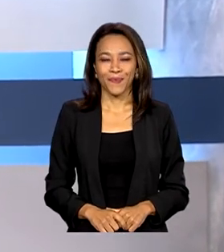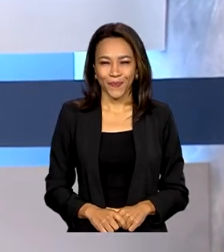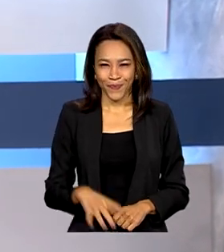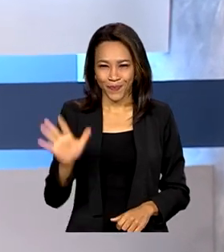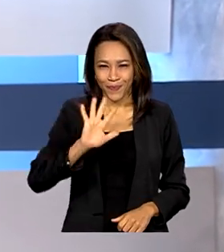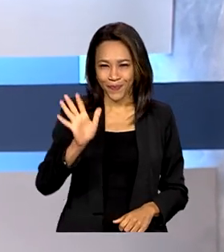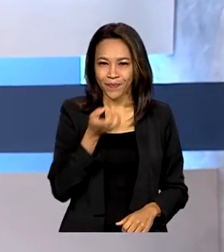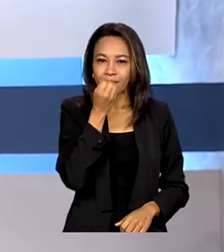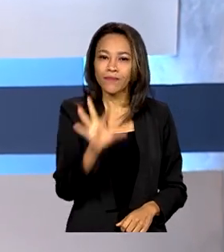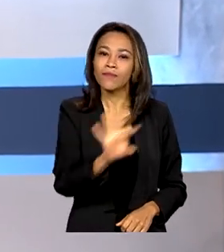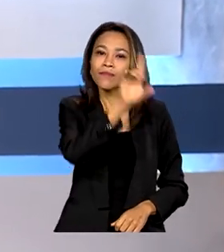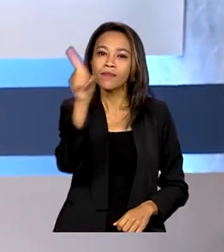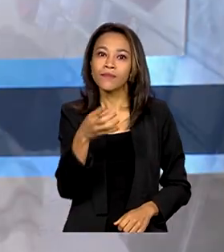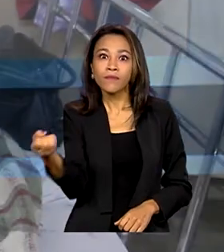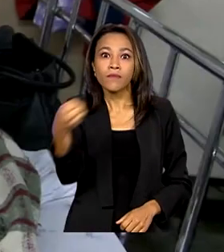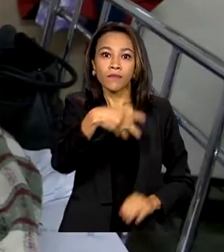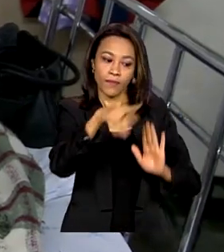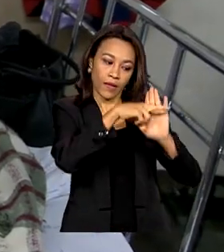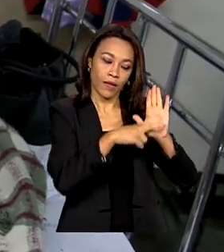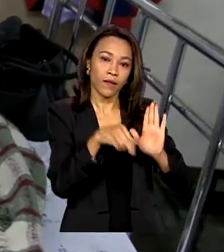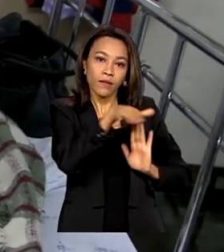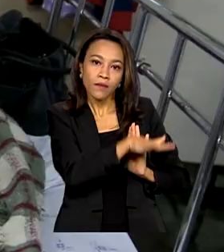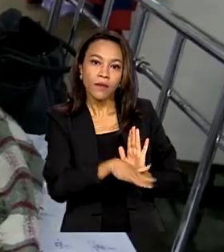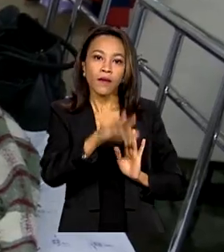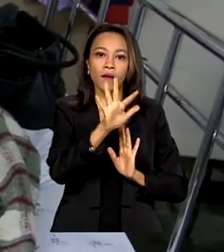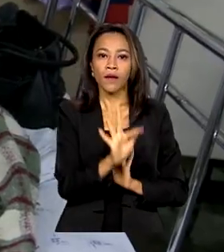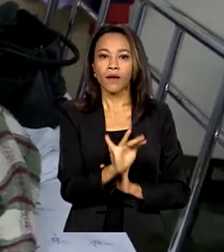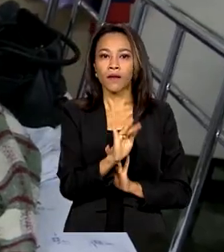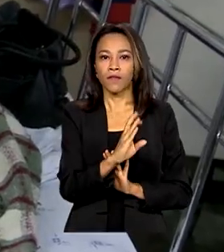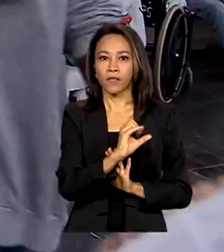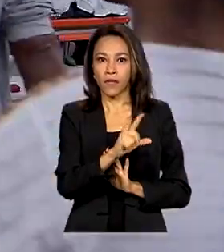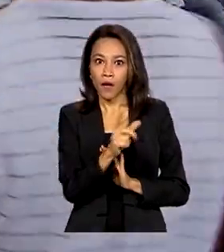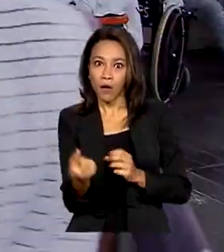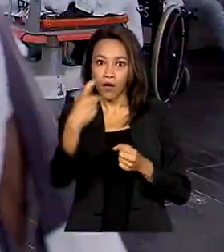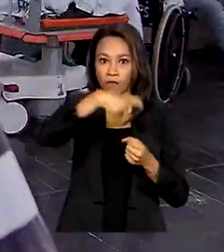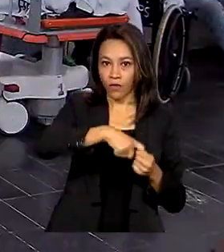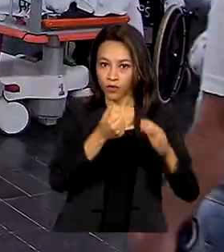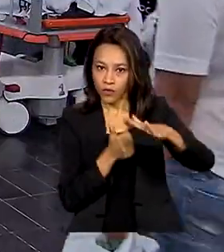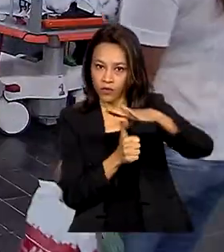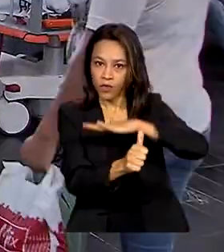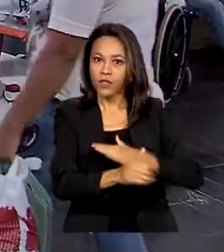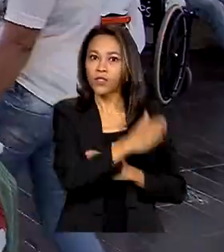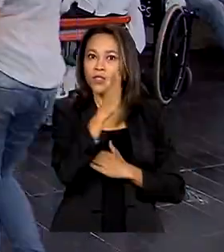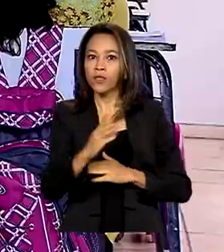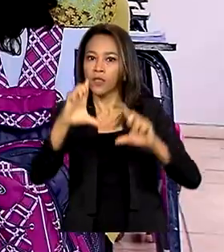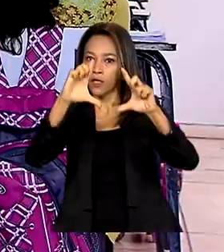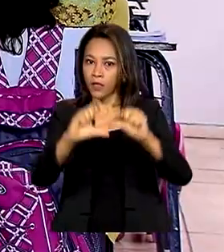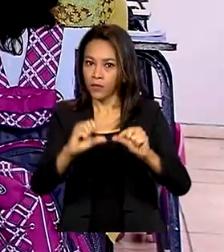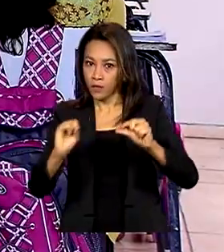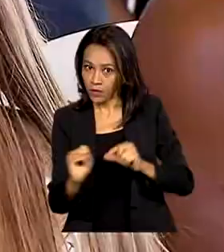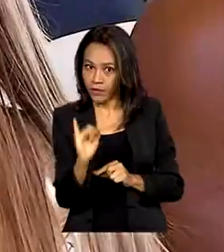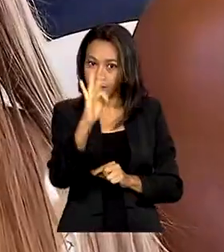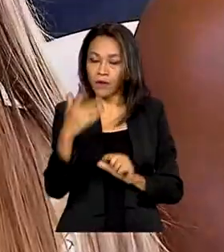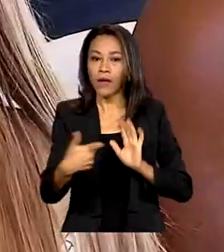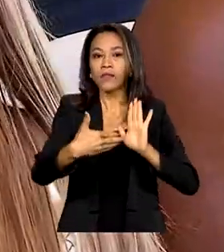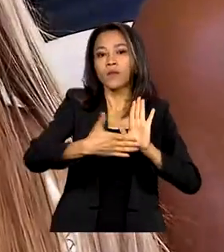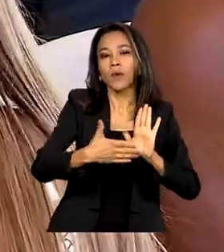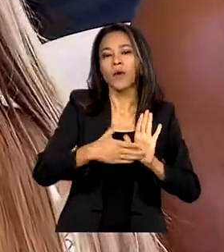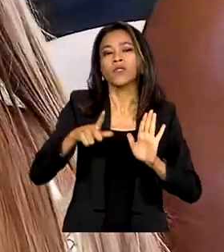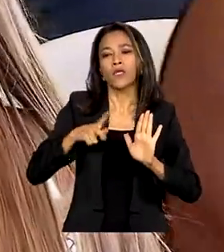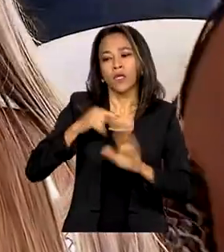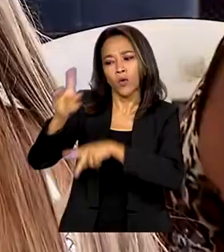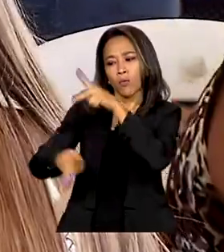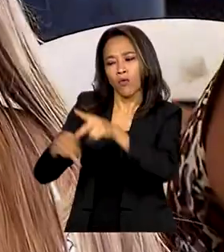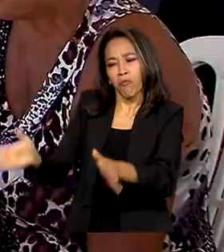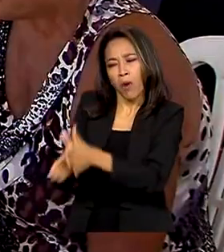Olá, bom dia. Nova regra fiscal prevê retomada de investimentos e redução da inflação. A proposta ainda inclui os mais